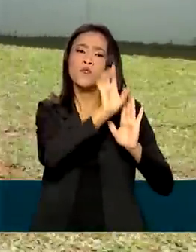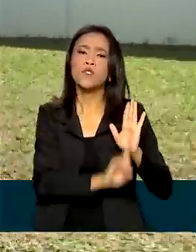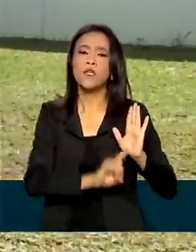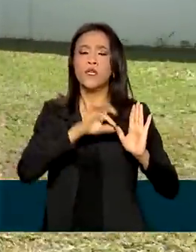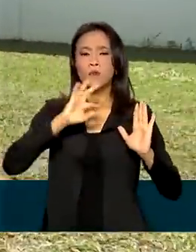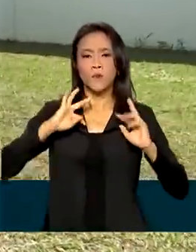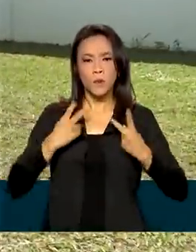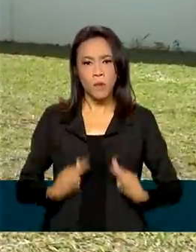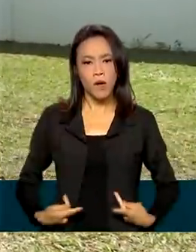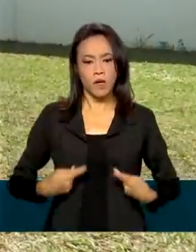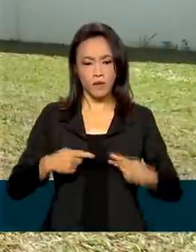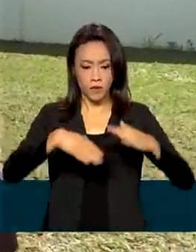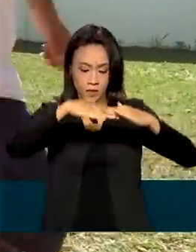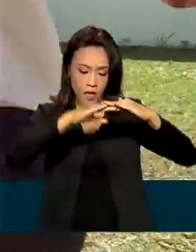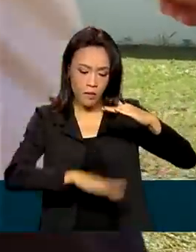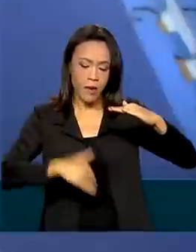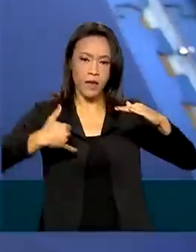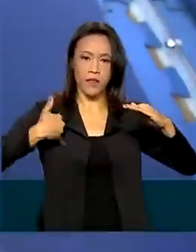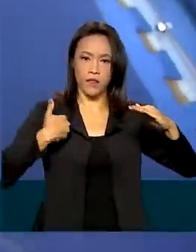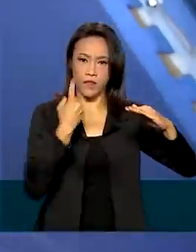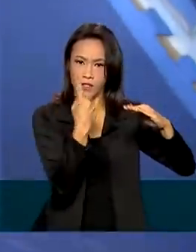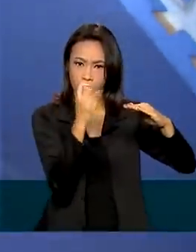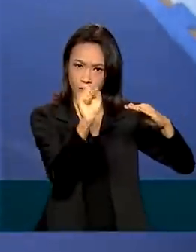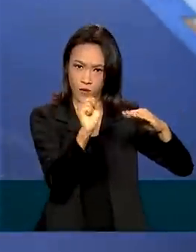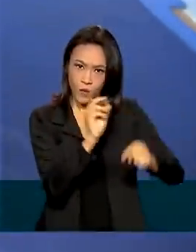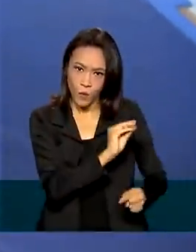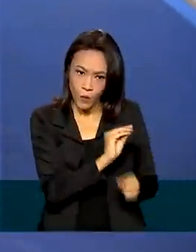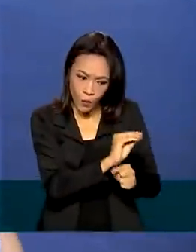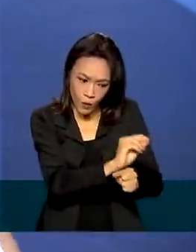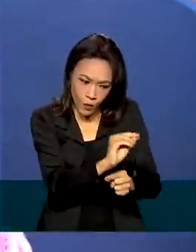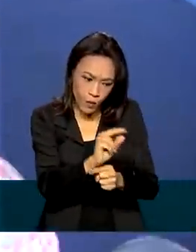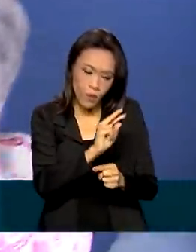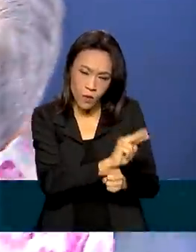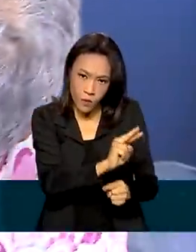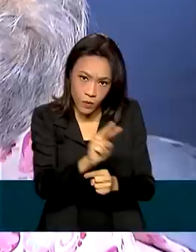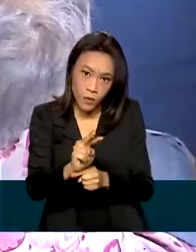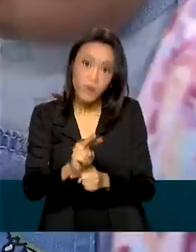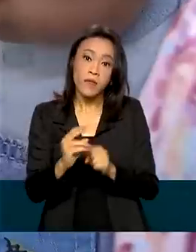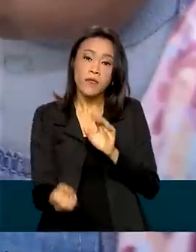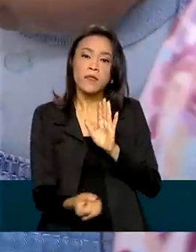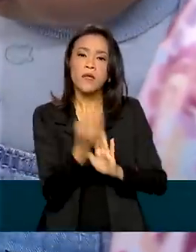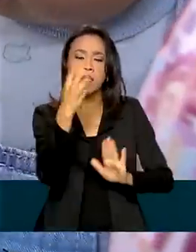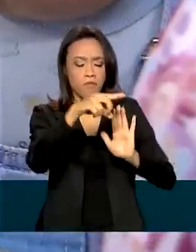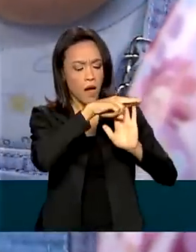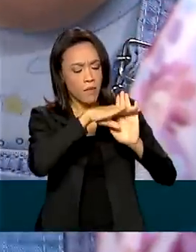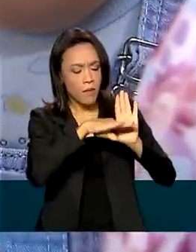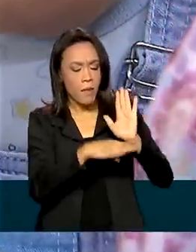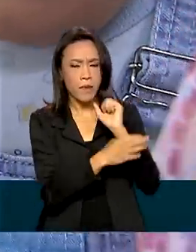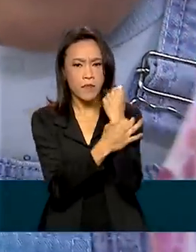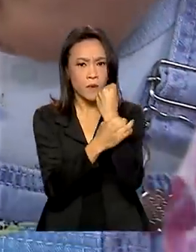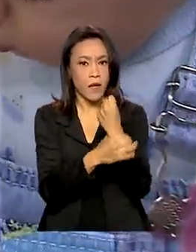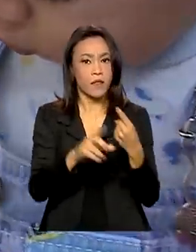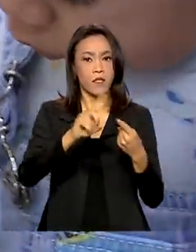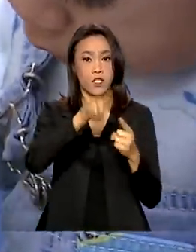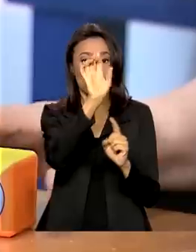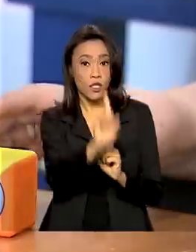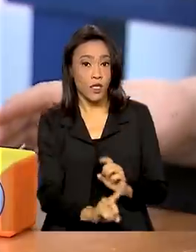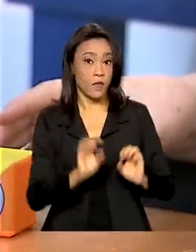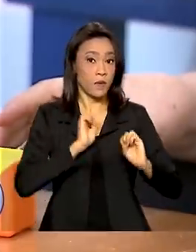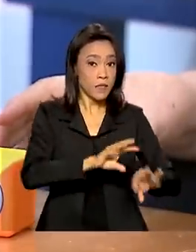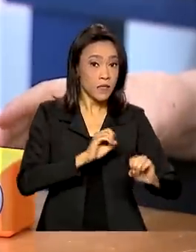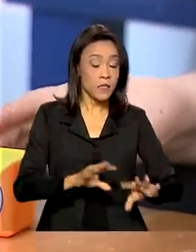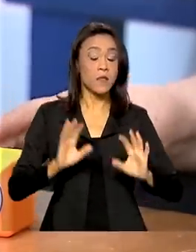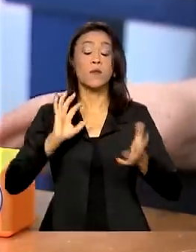para a população abaixo de 18 anos. Dentre as garantias criadas pelo ECA, o direito à educação, à saúde,